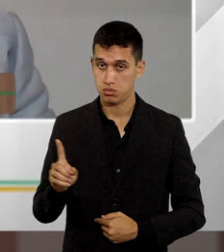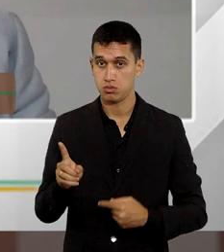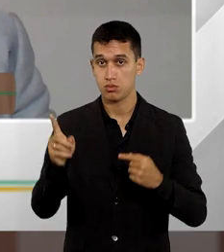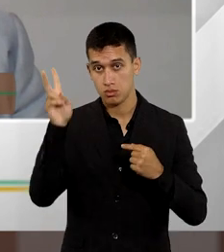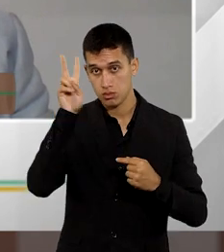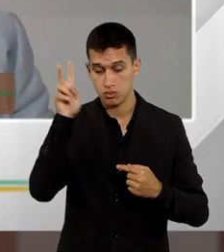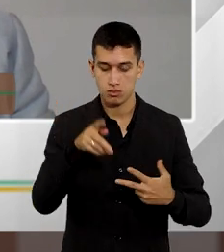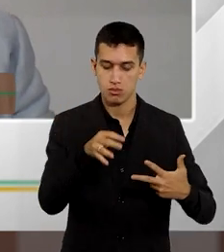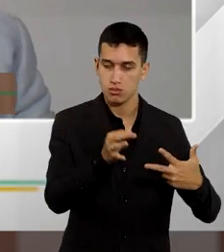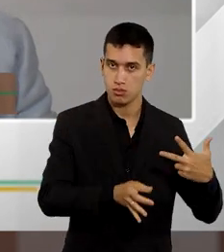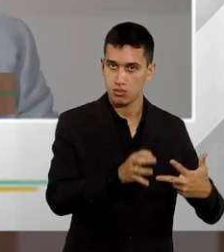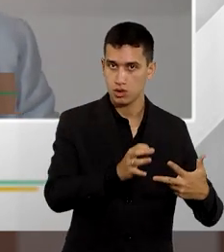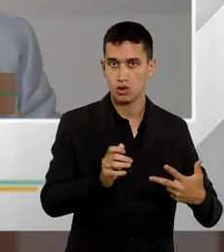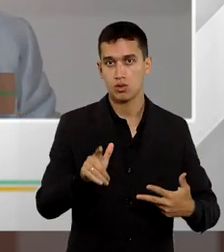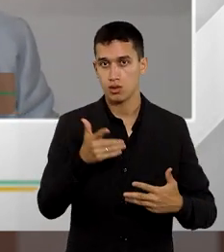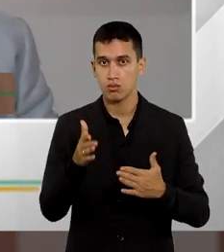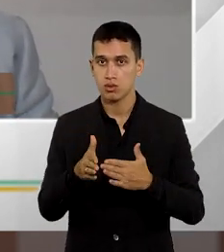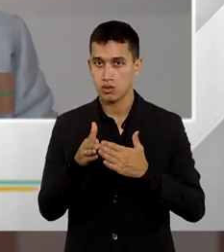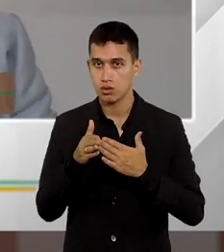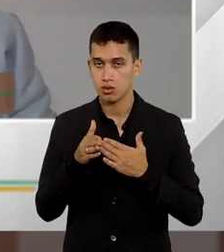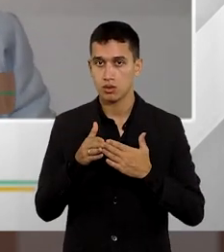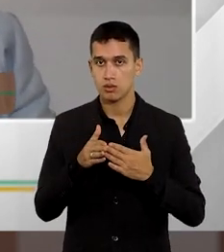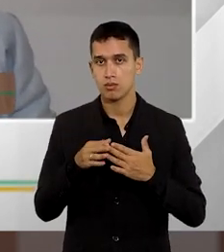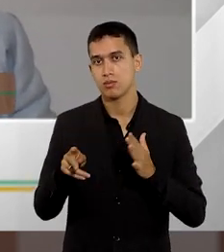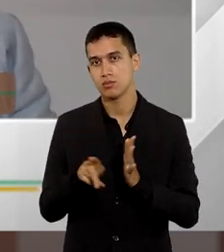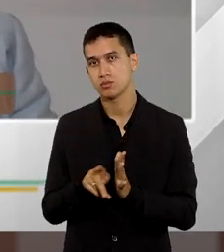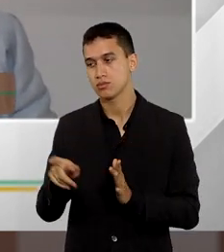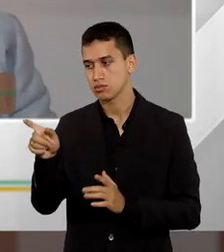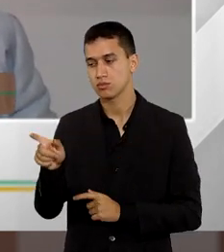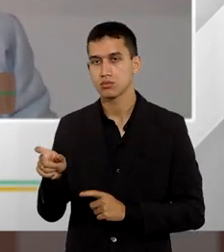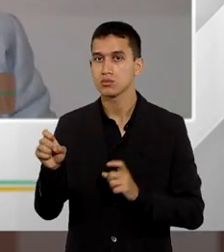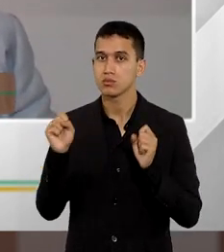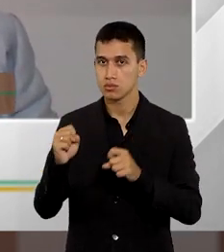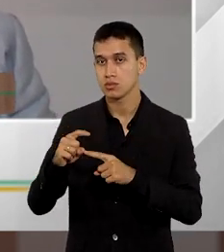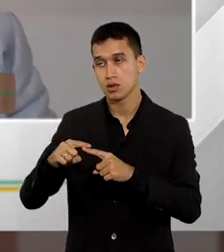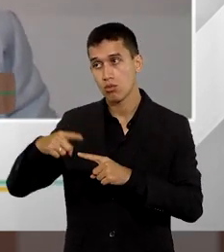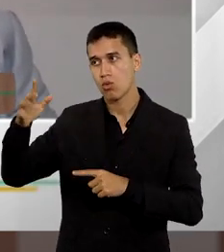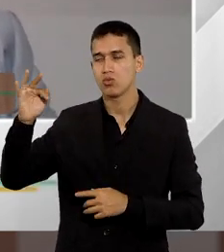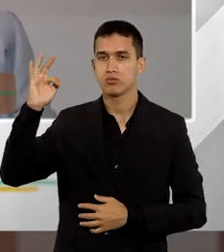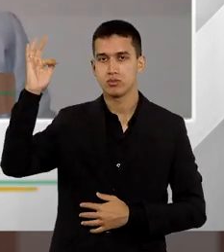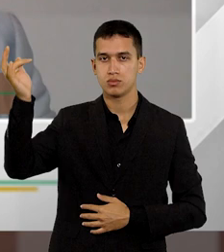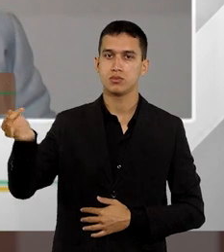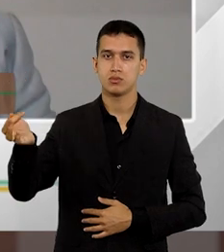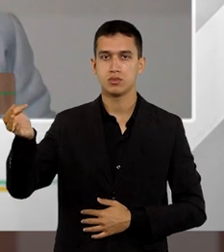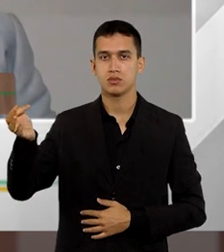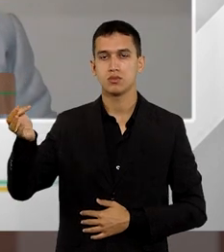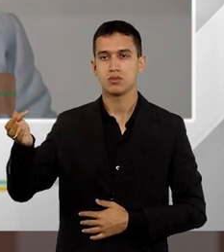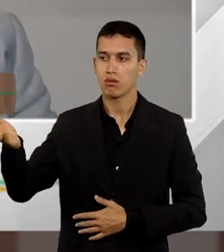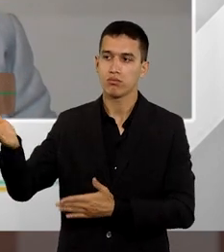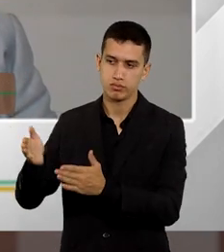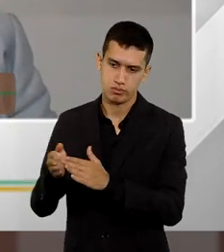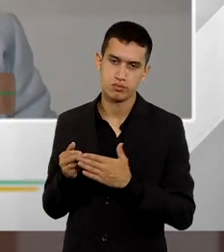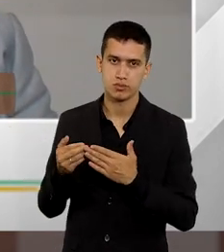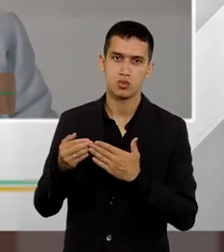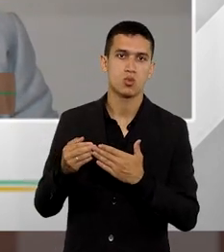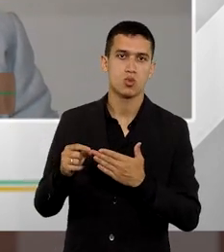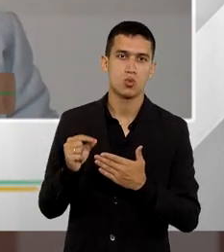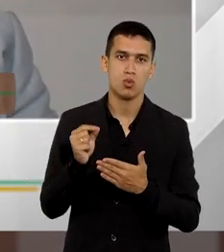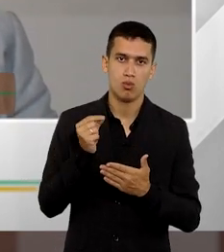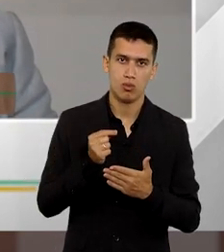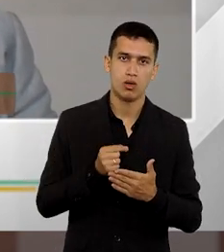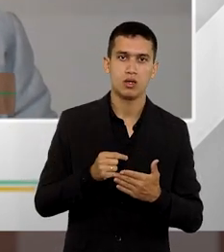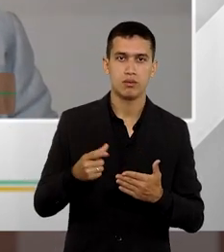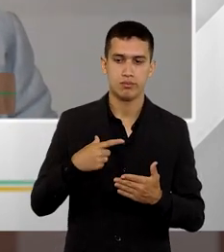através de uma outra petição a posteriori para que ele possa, no futuro, pedir o cumprimento de sentença e execução